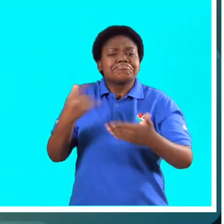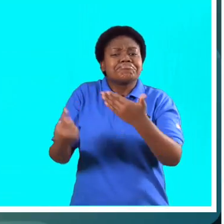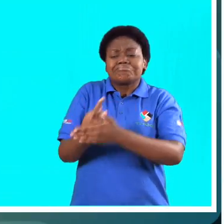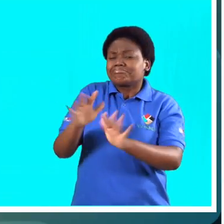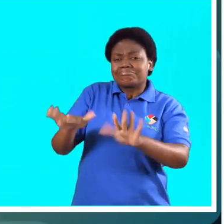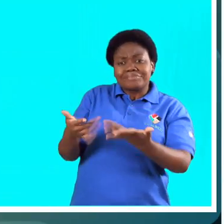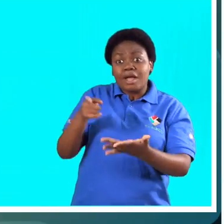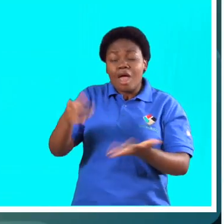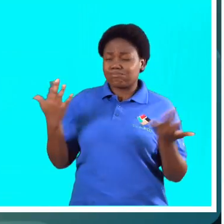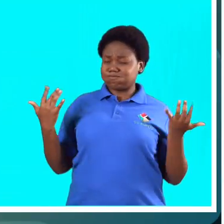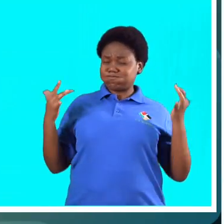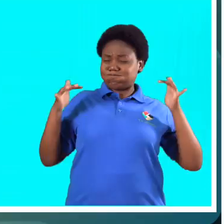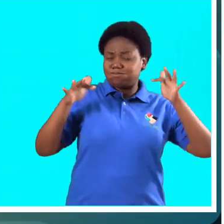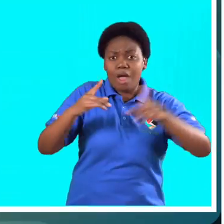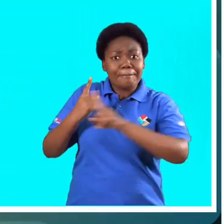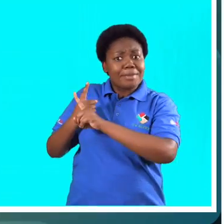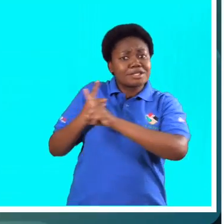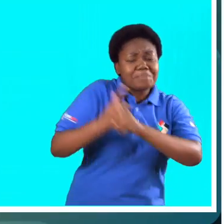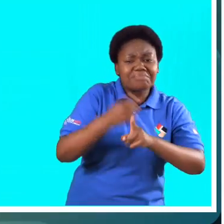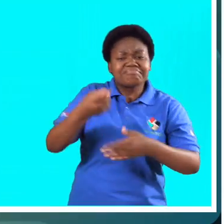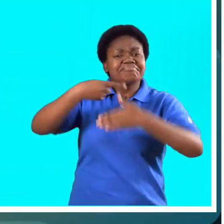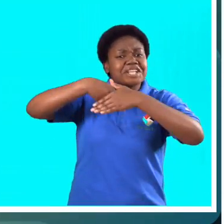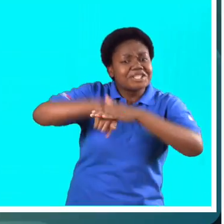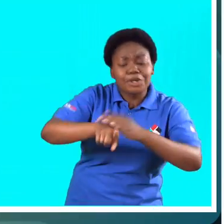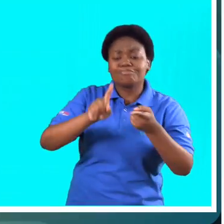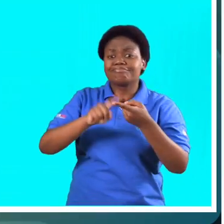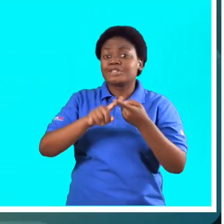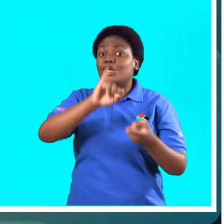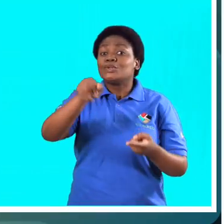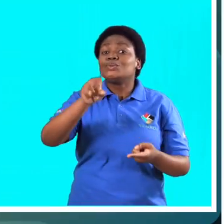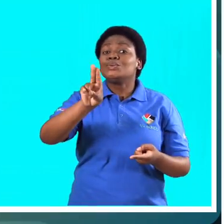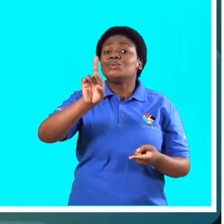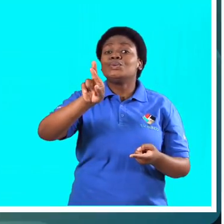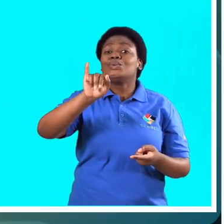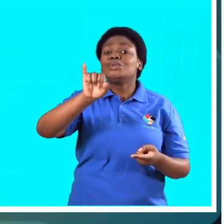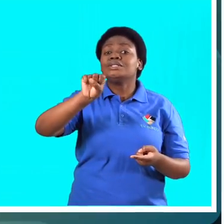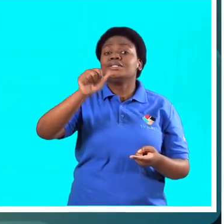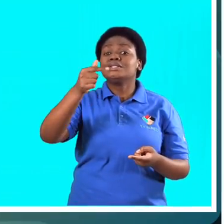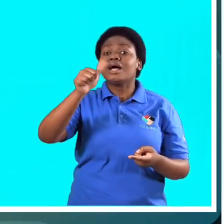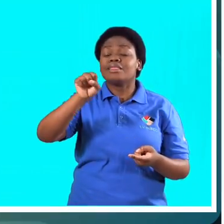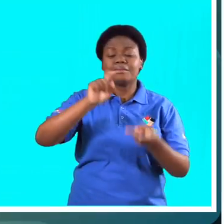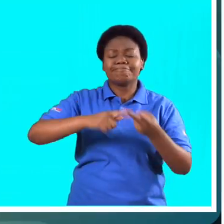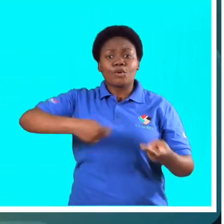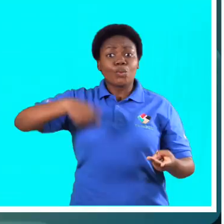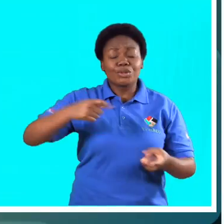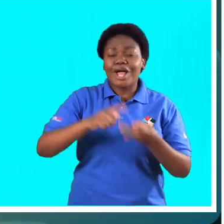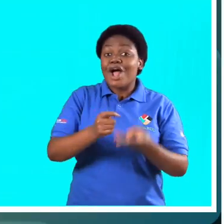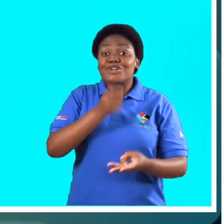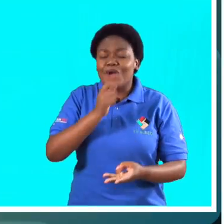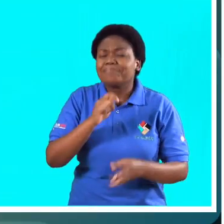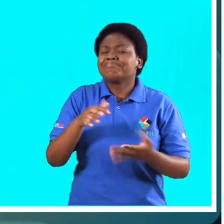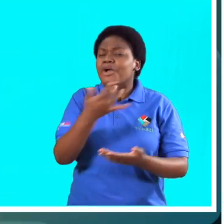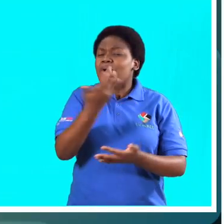O evento, que foi organizado pela Ordem dos Advogados de Moçambique, contou com a participação de aproximadamente 150 pessoas,